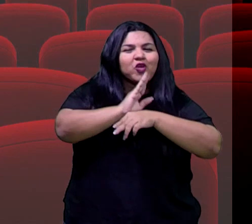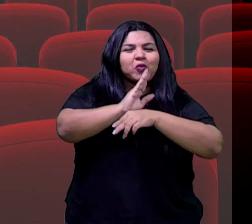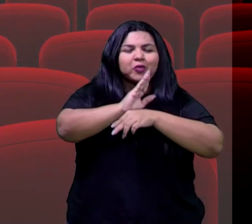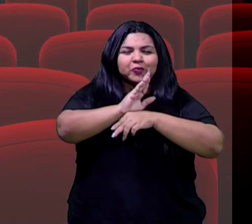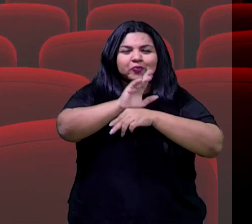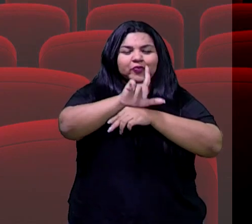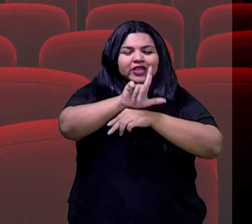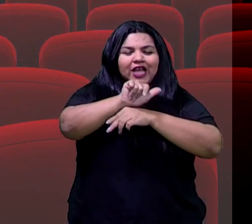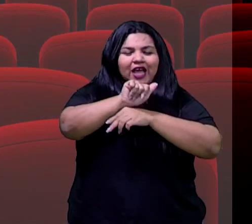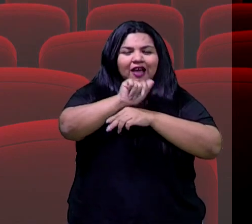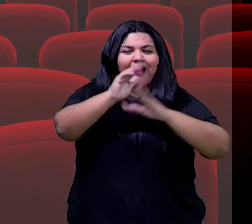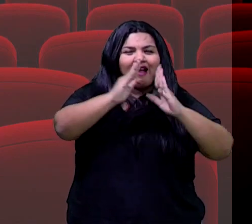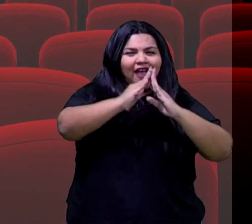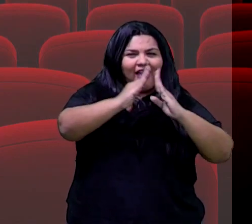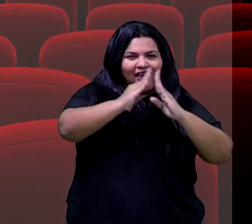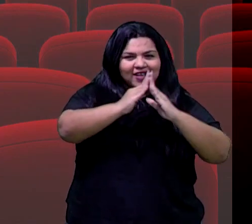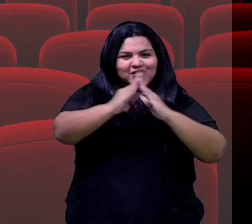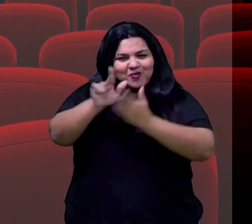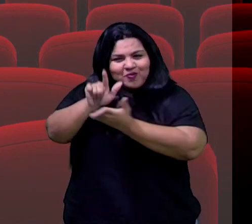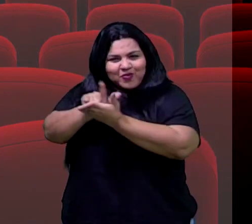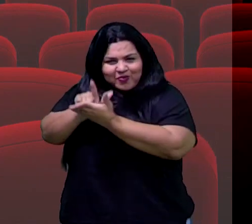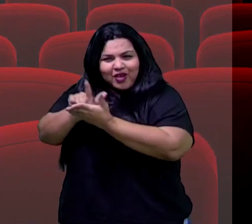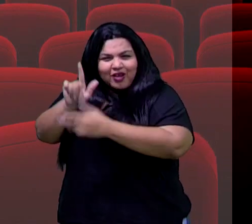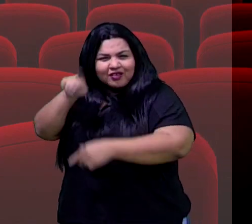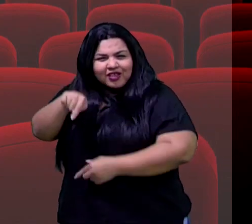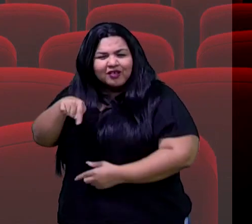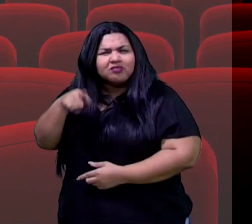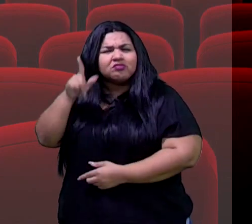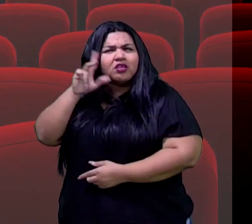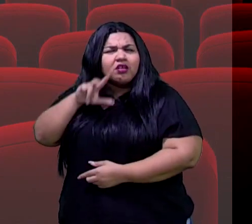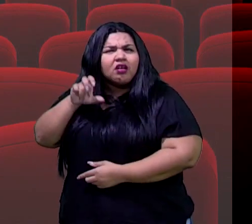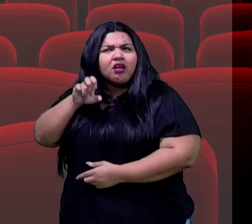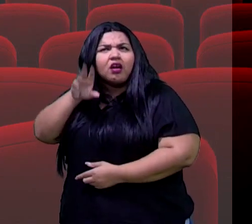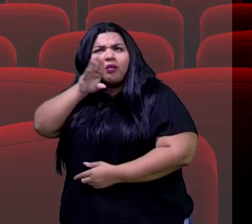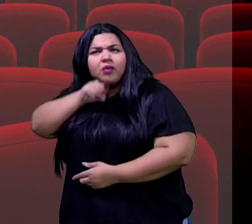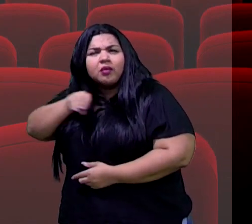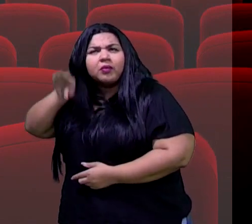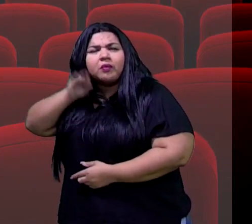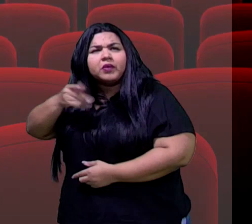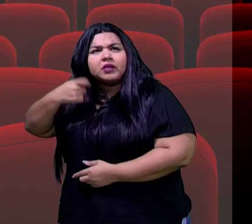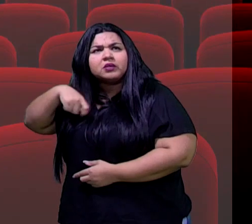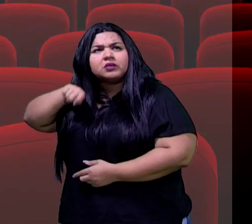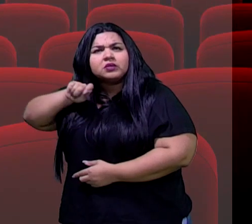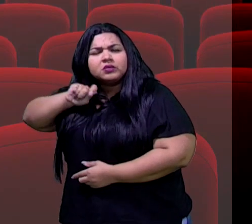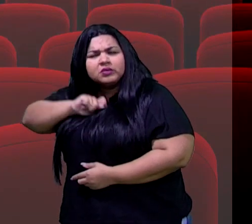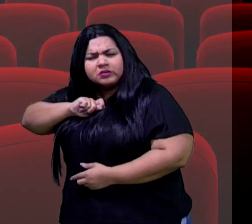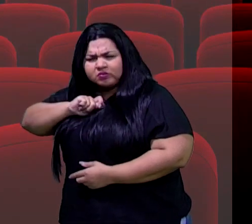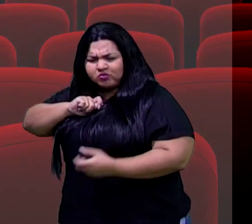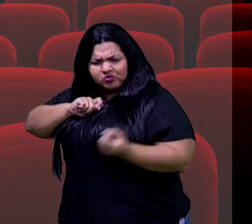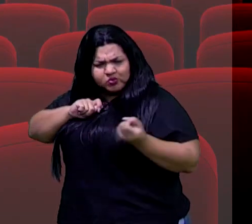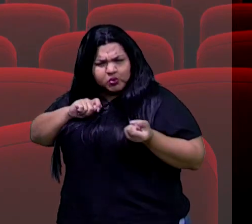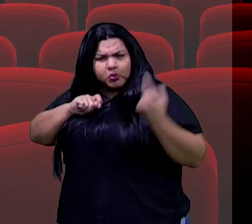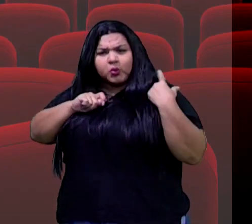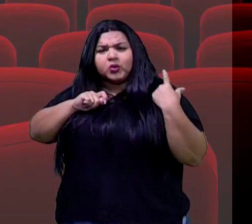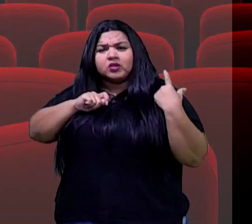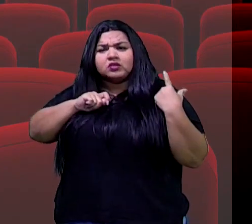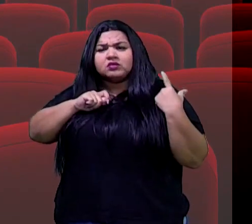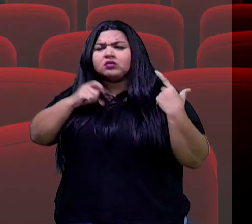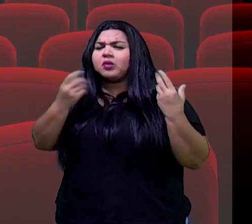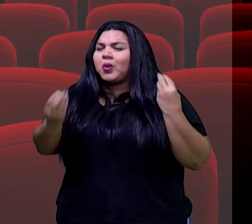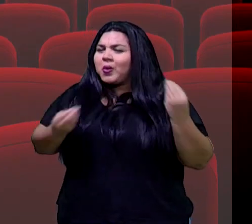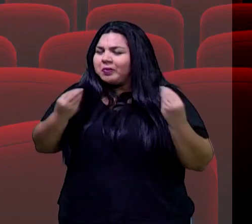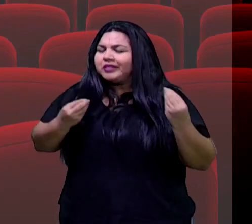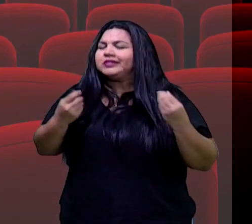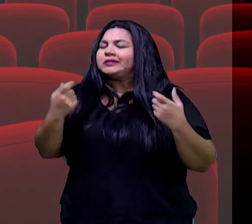a gente vê lá a pronúncia espanhola, a gente fica lá na língua espanhola, a gente fica, nossa, o quanto eu